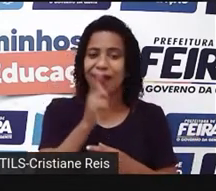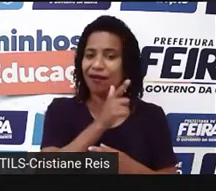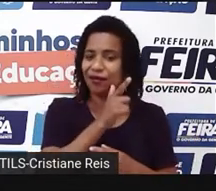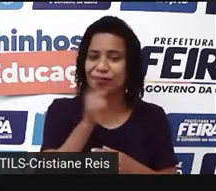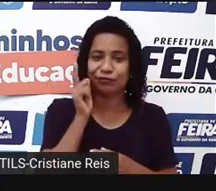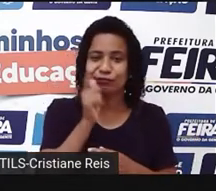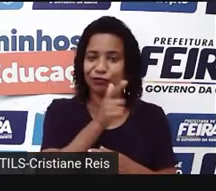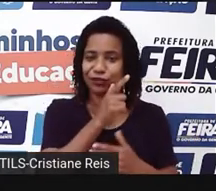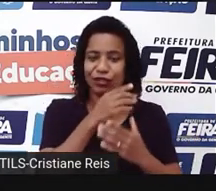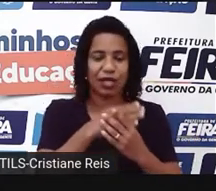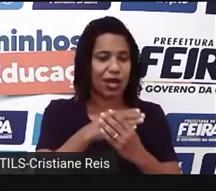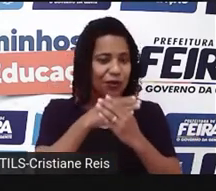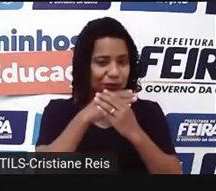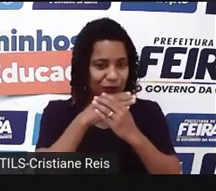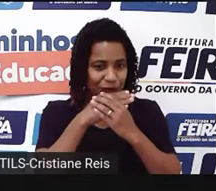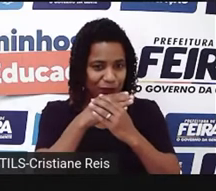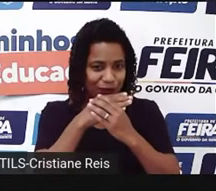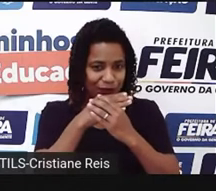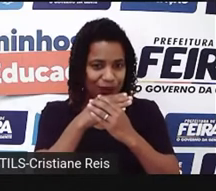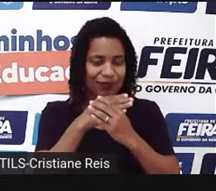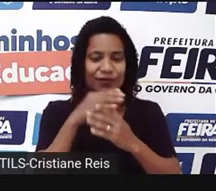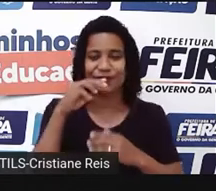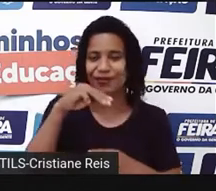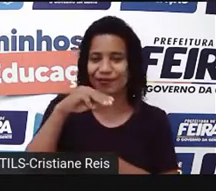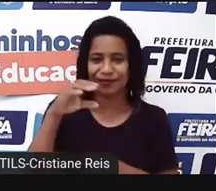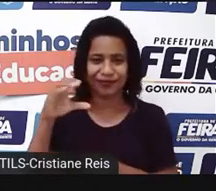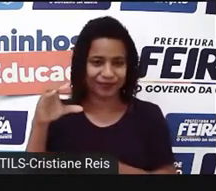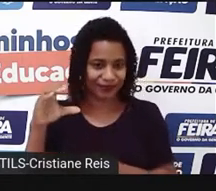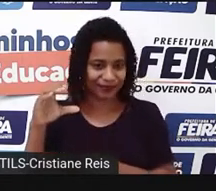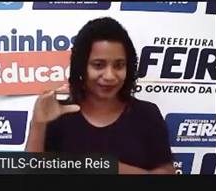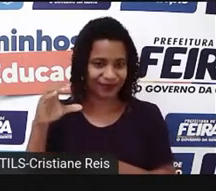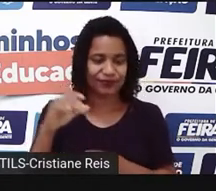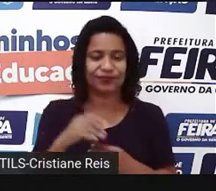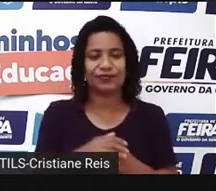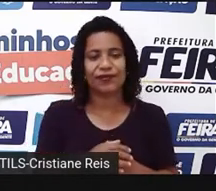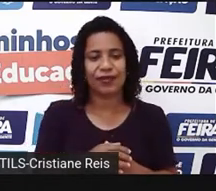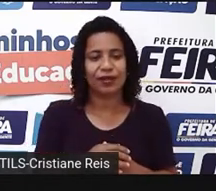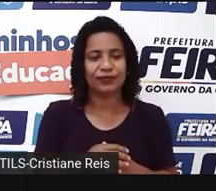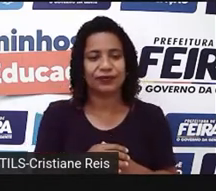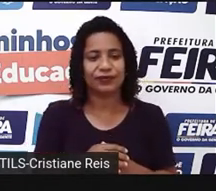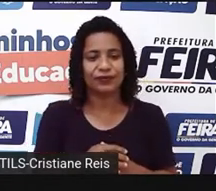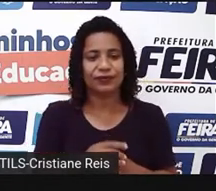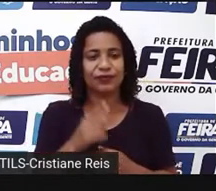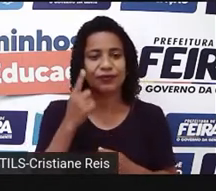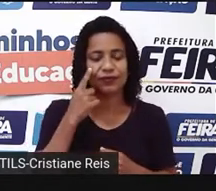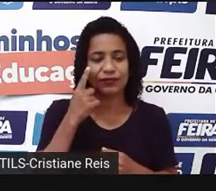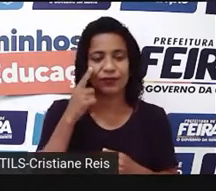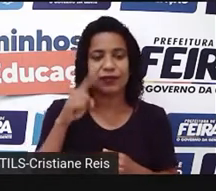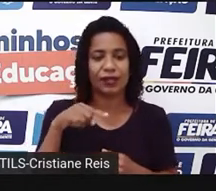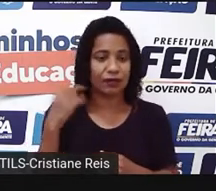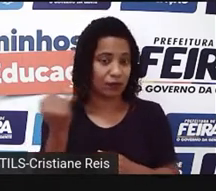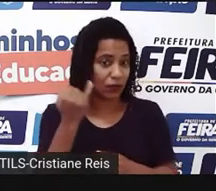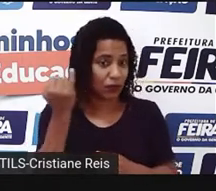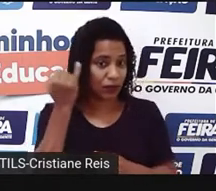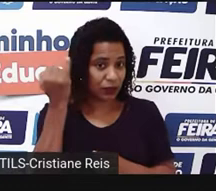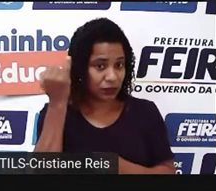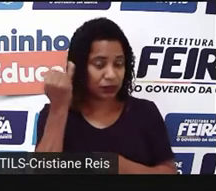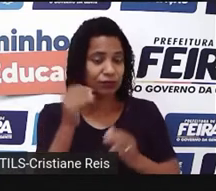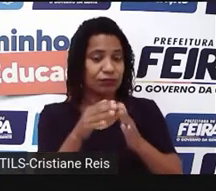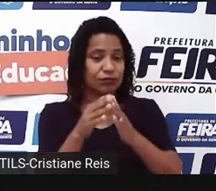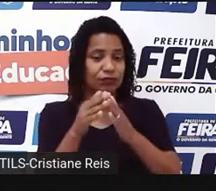E é importante, eu gostaria aqui de chamar a atenção de vocês, que a gente deve sempre pedir a nota fiscal